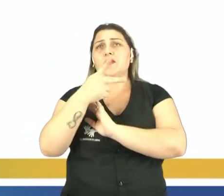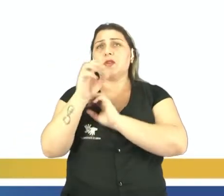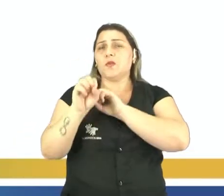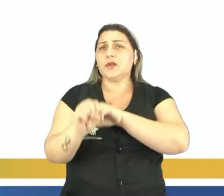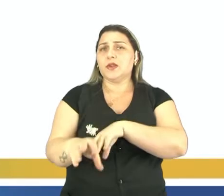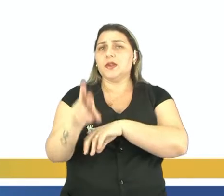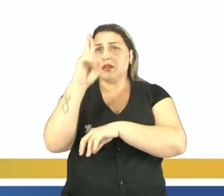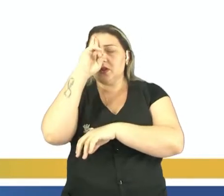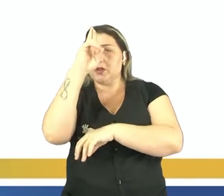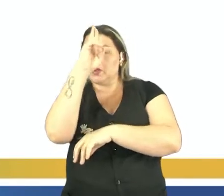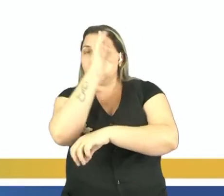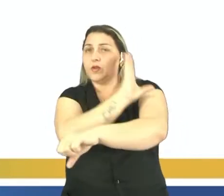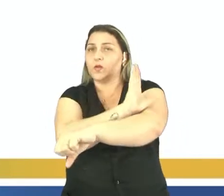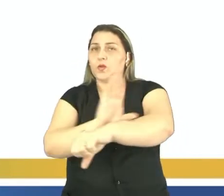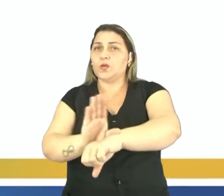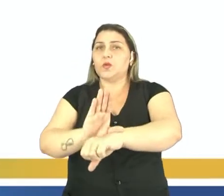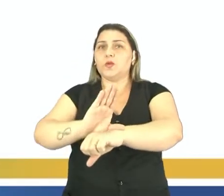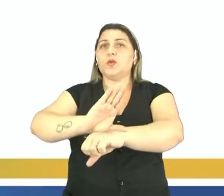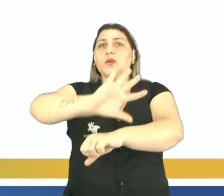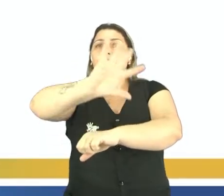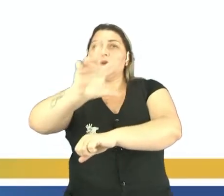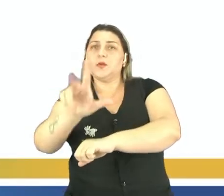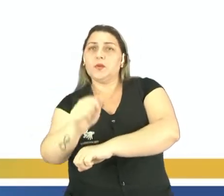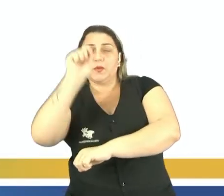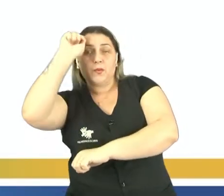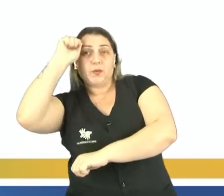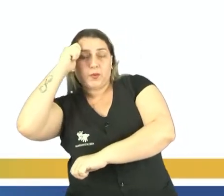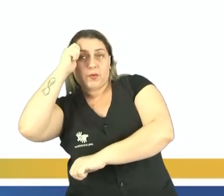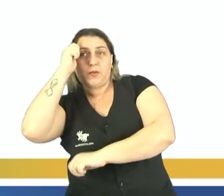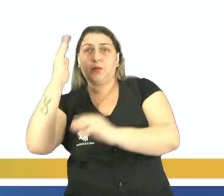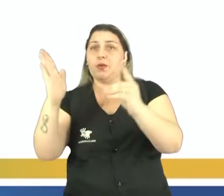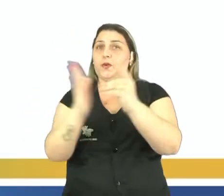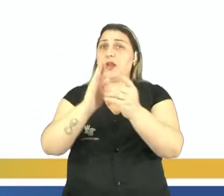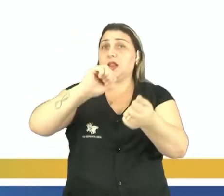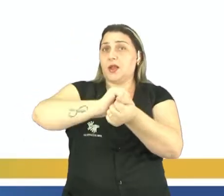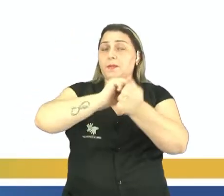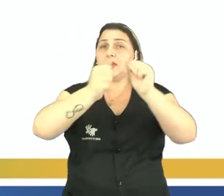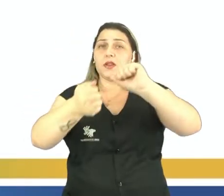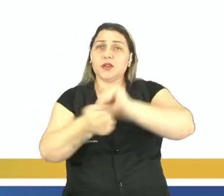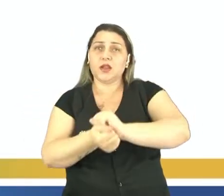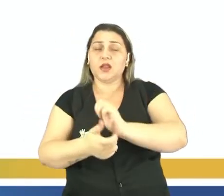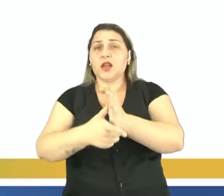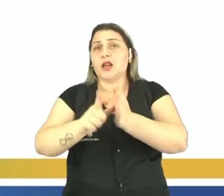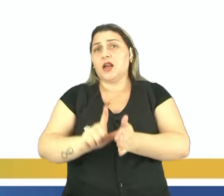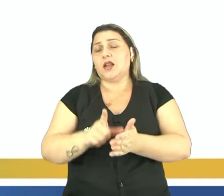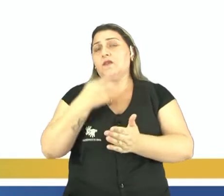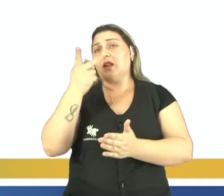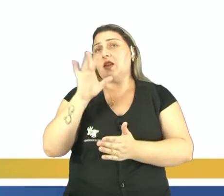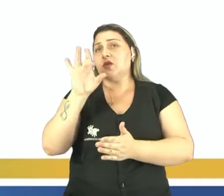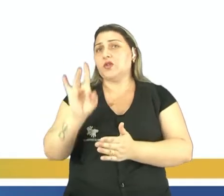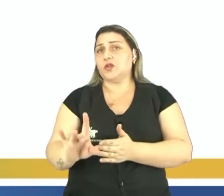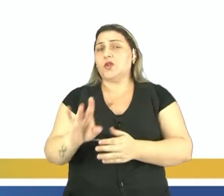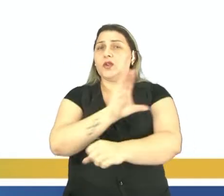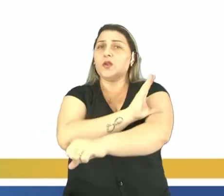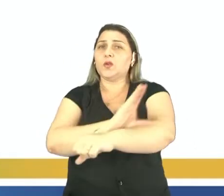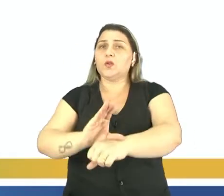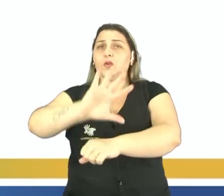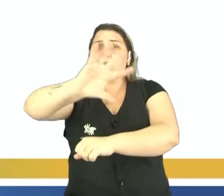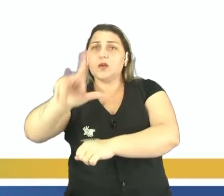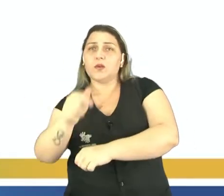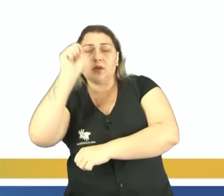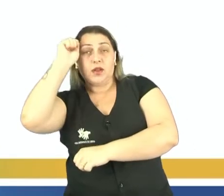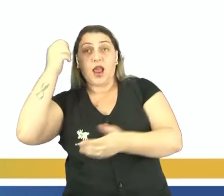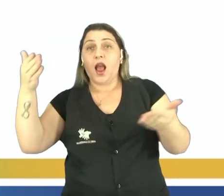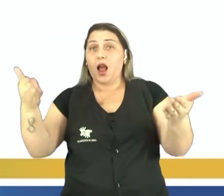o ensino de história e a cultura afro-brasileira e indígena, tá? Ela só foi adaptada, já que antes ela só falava da cultura afro